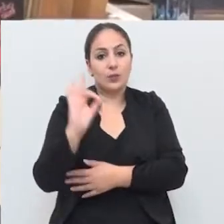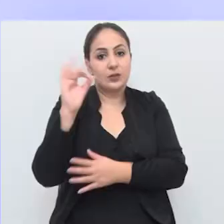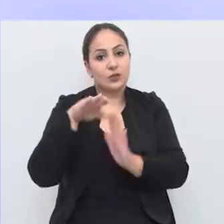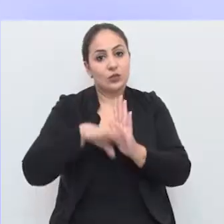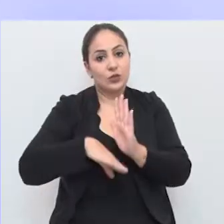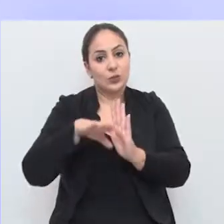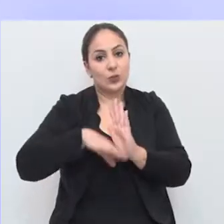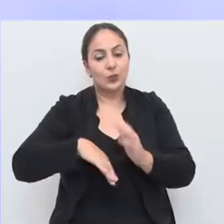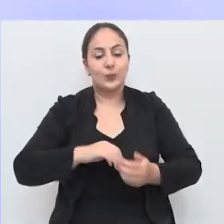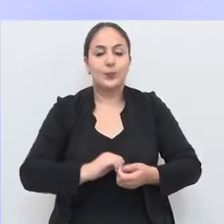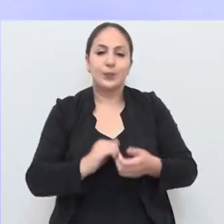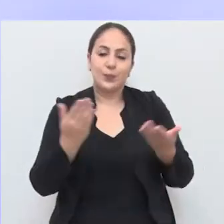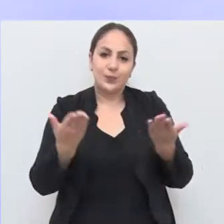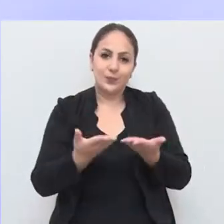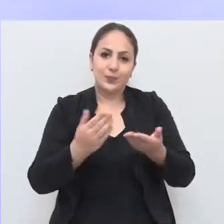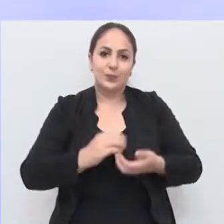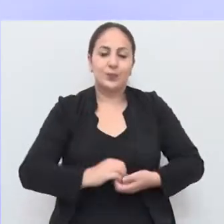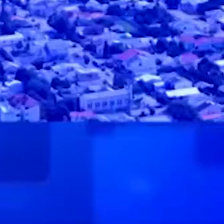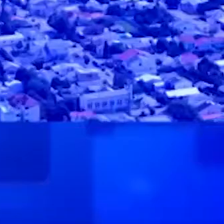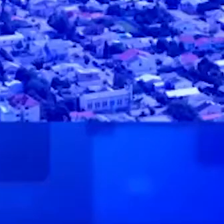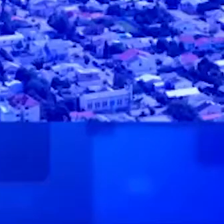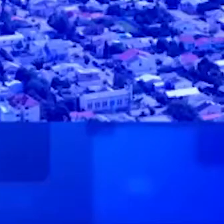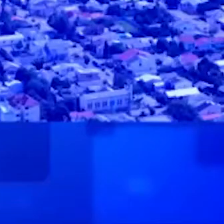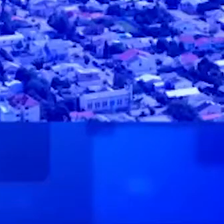desconto. É a partir de agora.